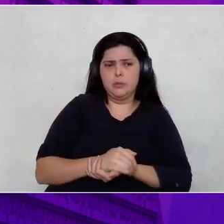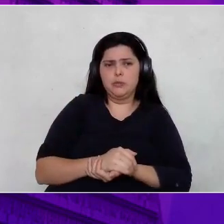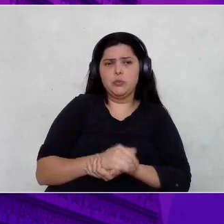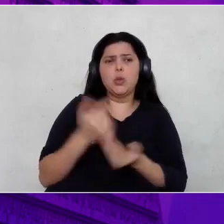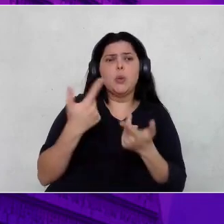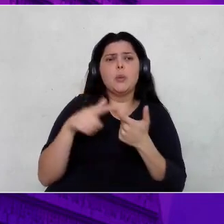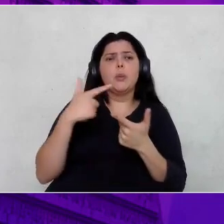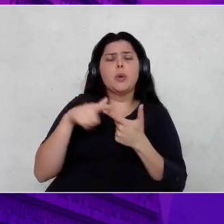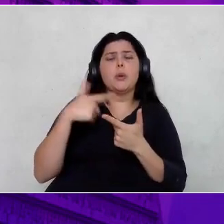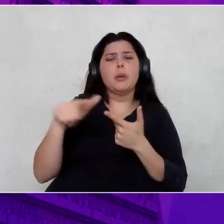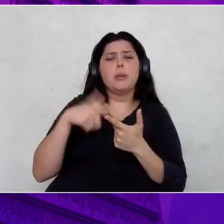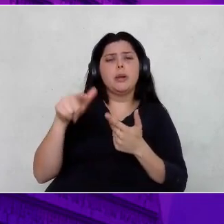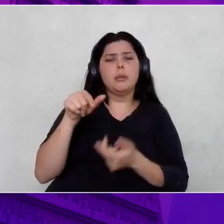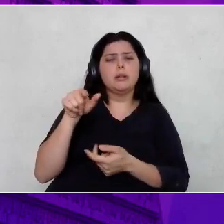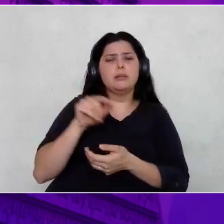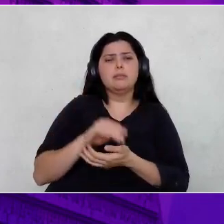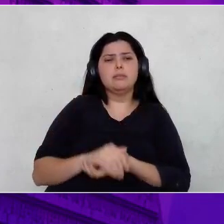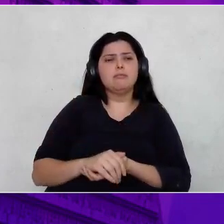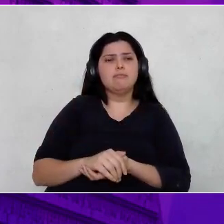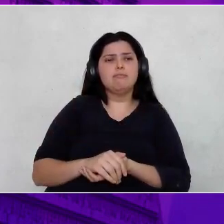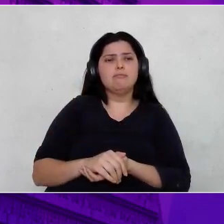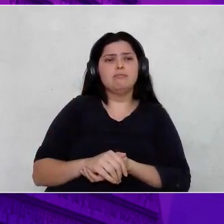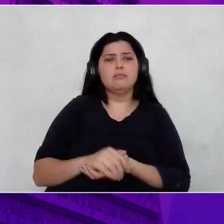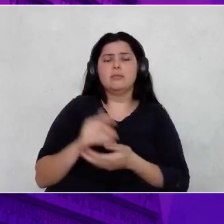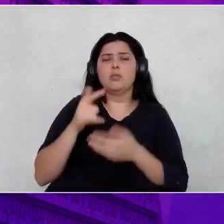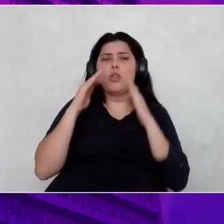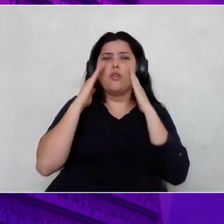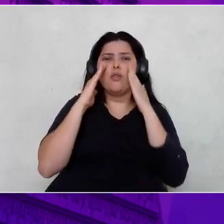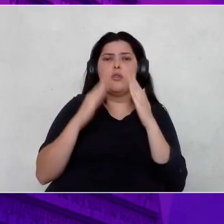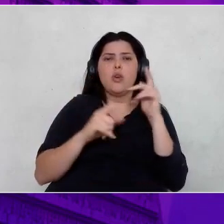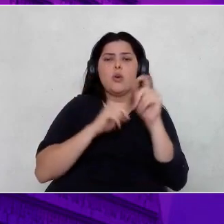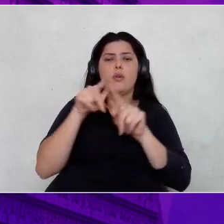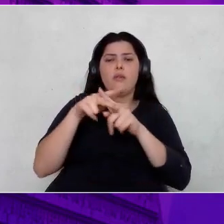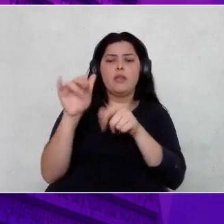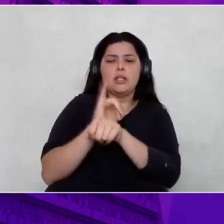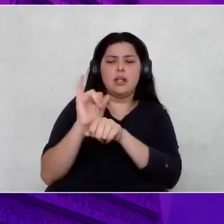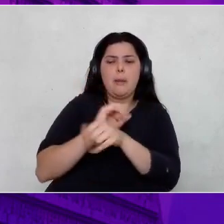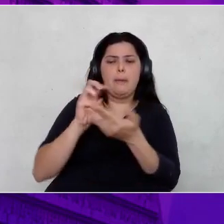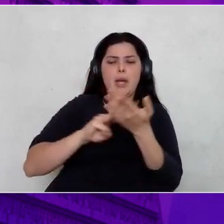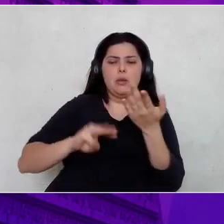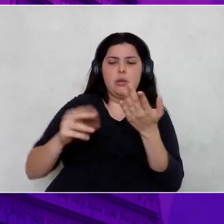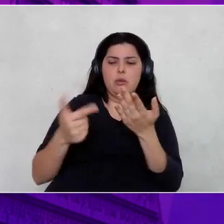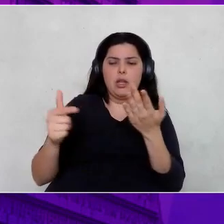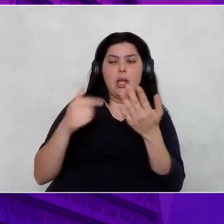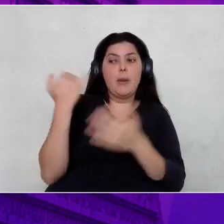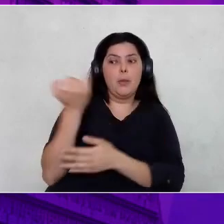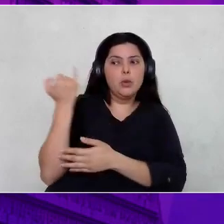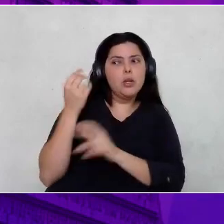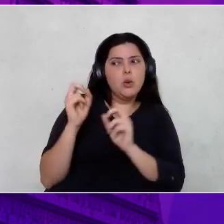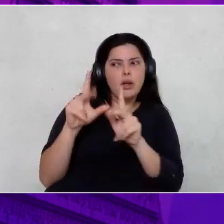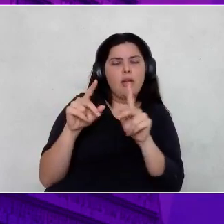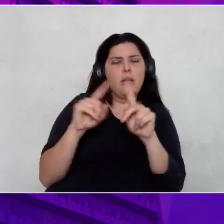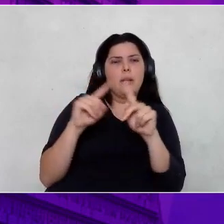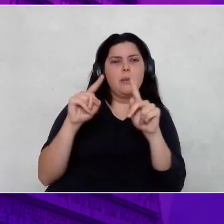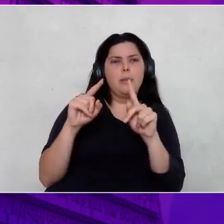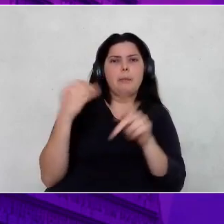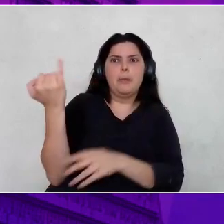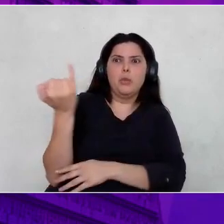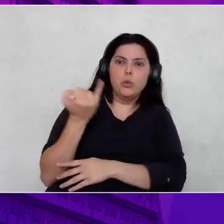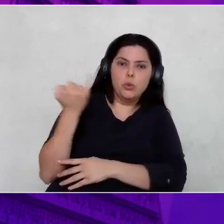Revolto? Não foque só em ferramentas e métodos. Elas são importantes. São. São muito importantes.